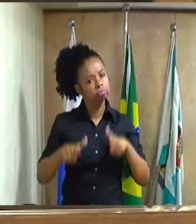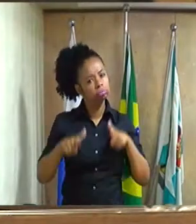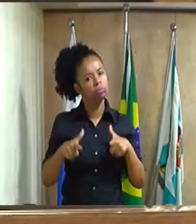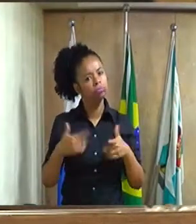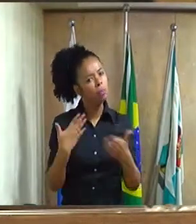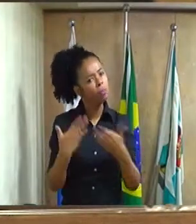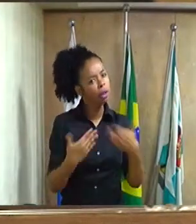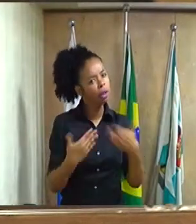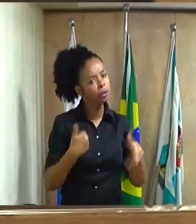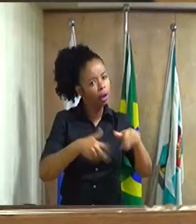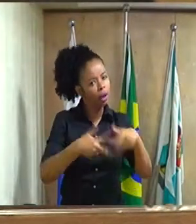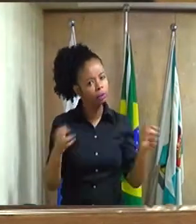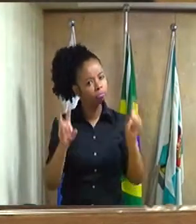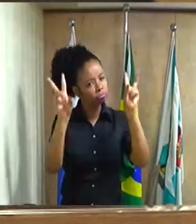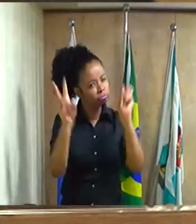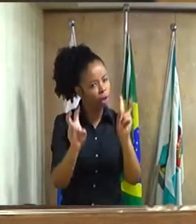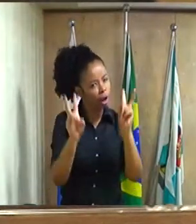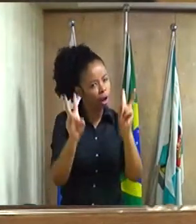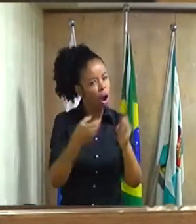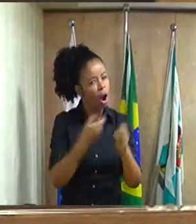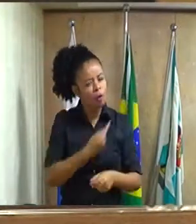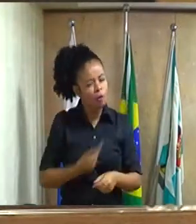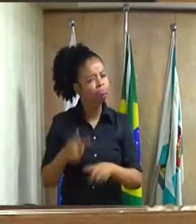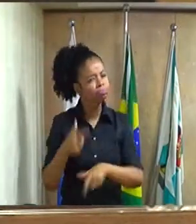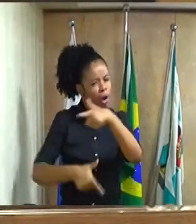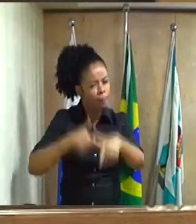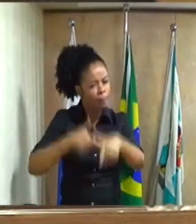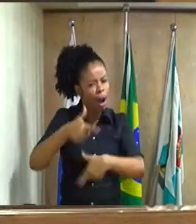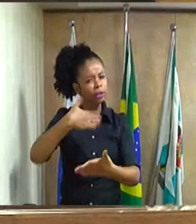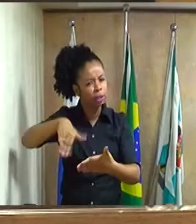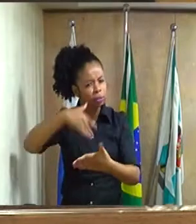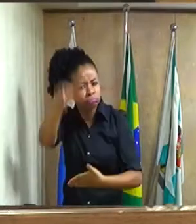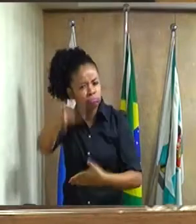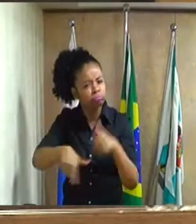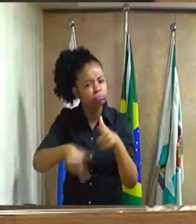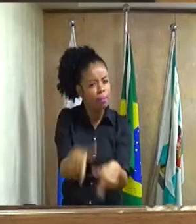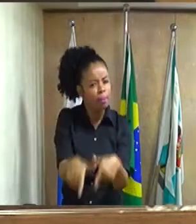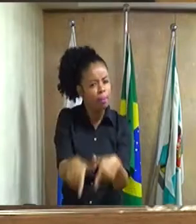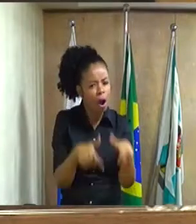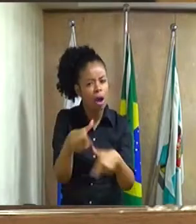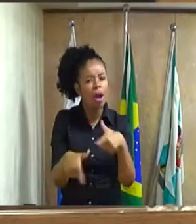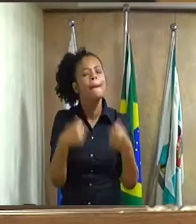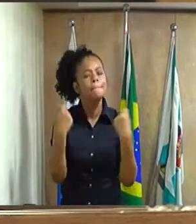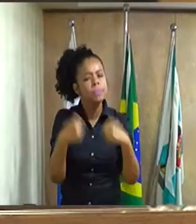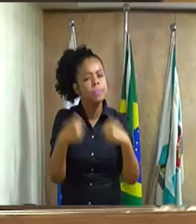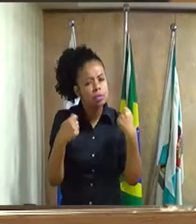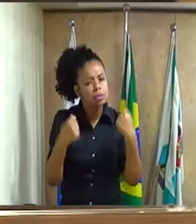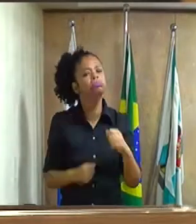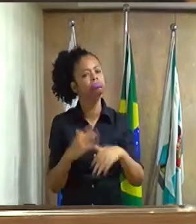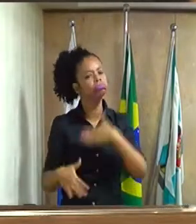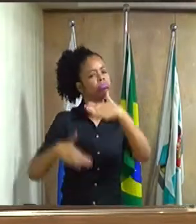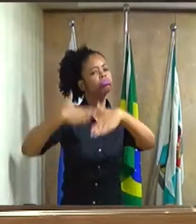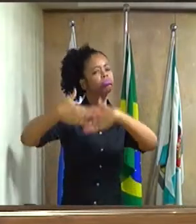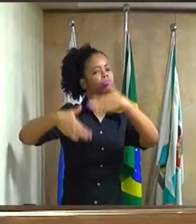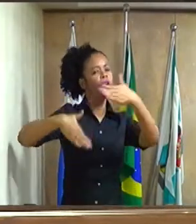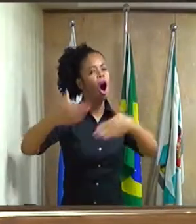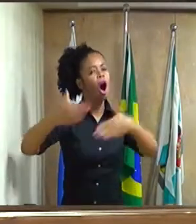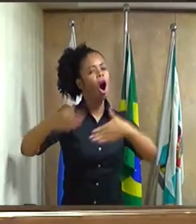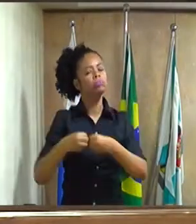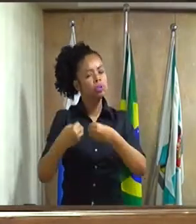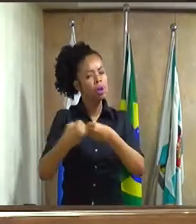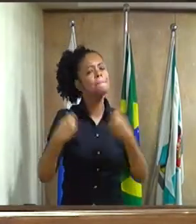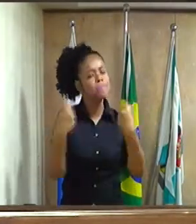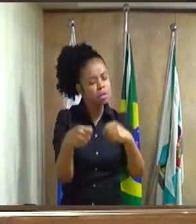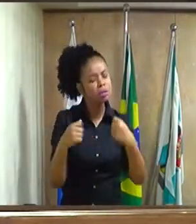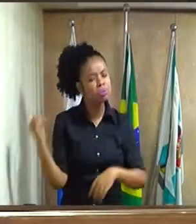governo que trabalha, vereadores que trabalham, secretários que trabalham, precisamos produzir. Nosso município precisa produzir e